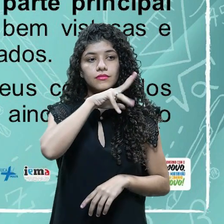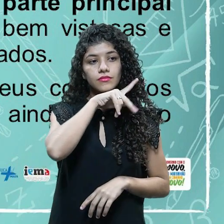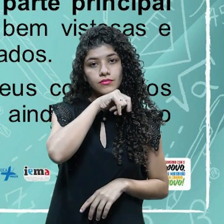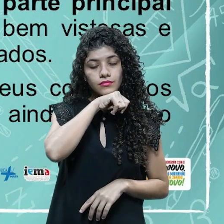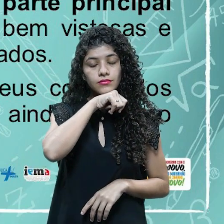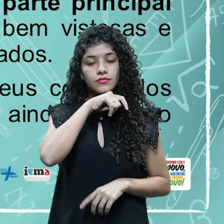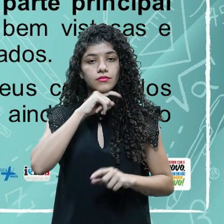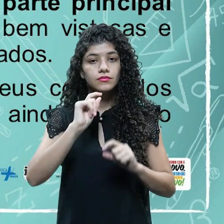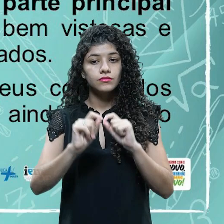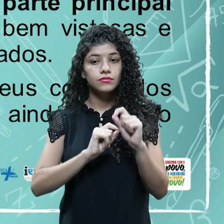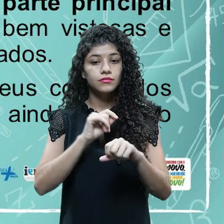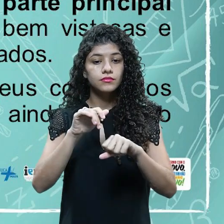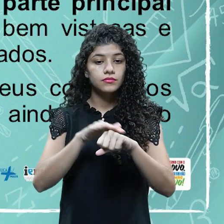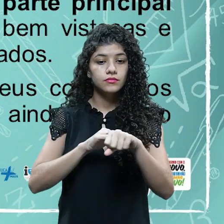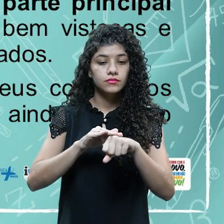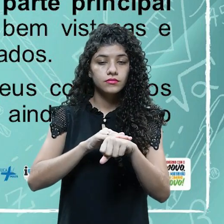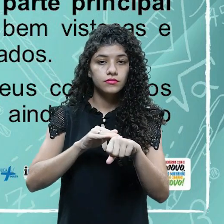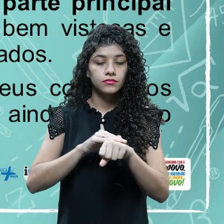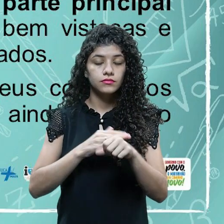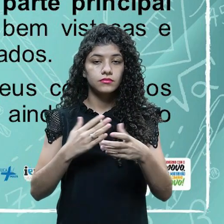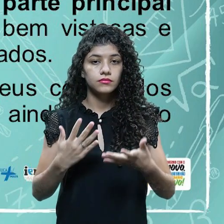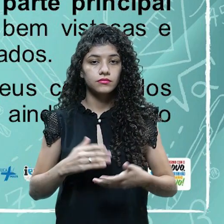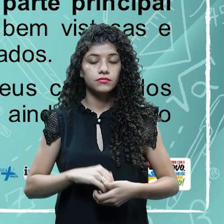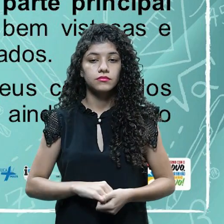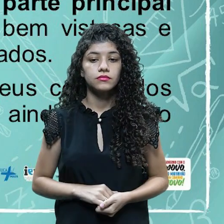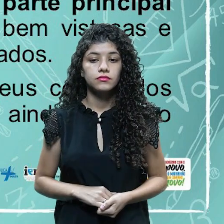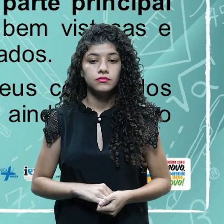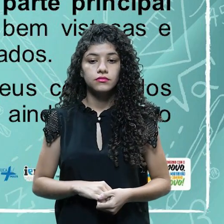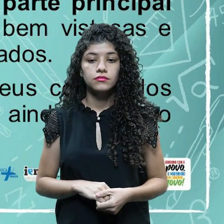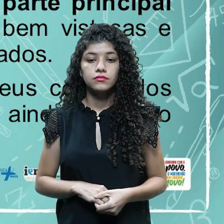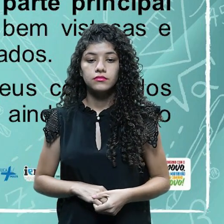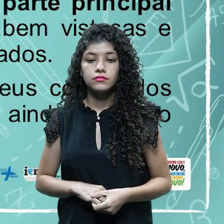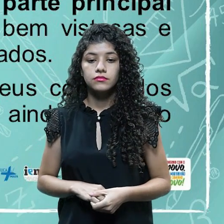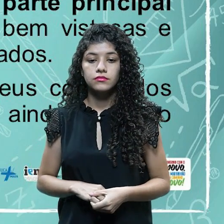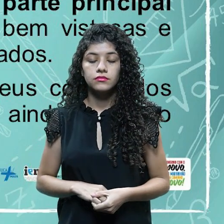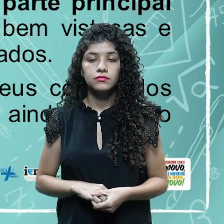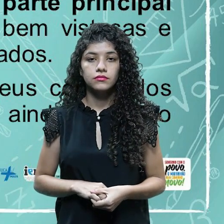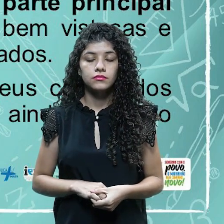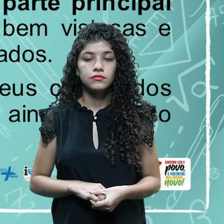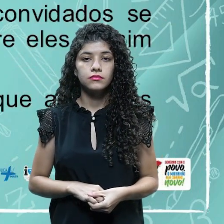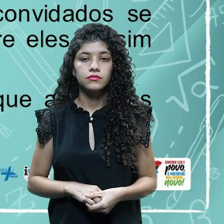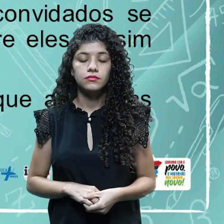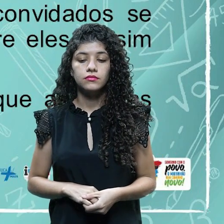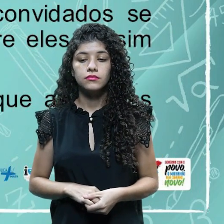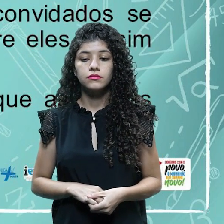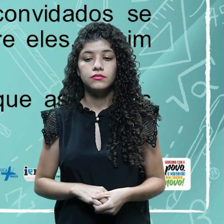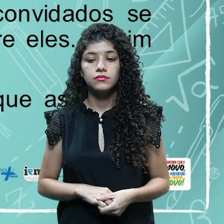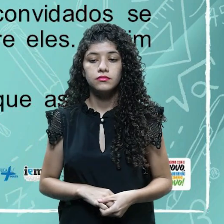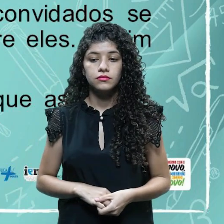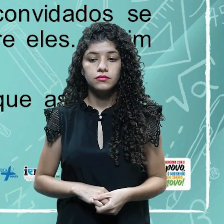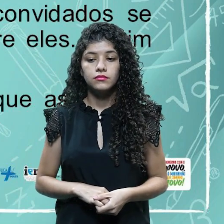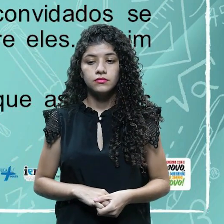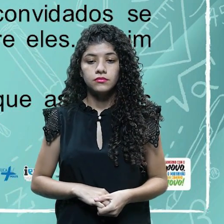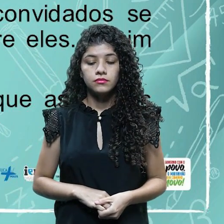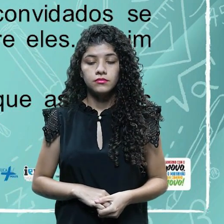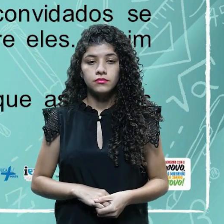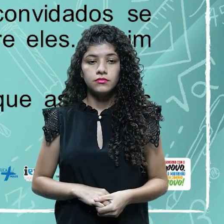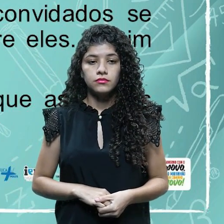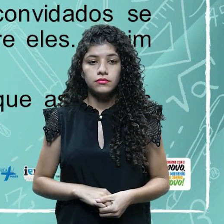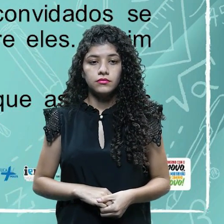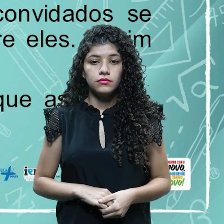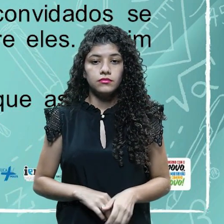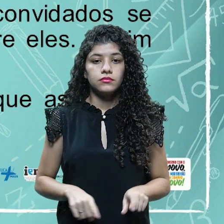U, né. Ainda que isso otimize a ocupação do espaço, né. Tem uma boa otimização do espaço. A mesa quadrada,